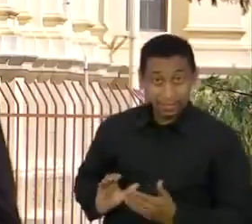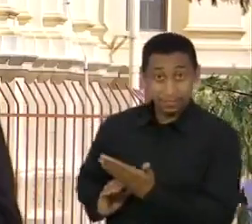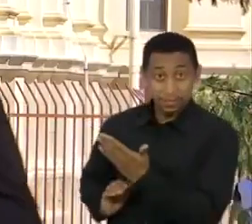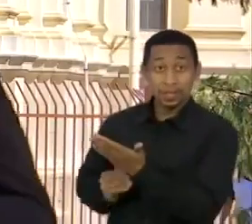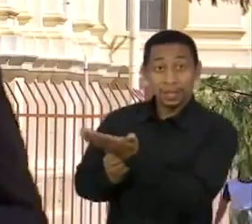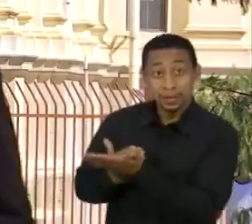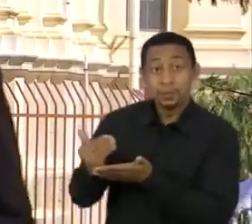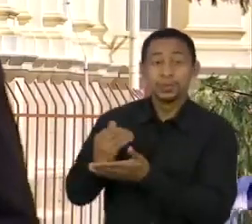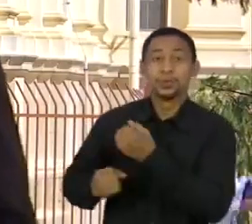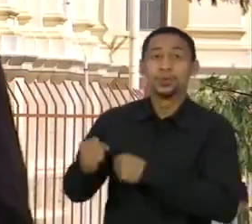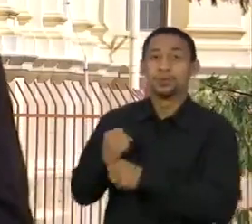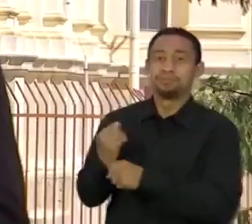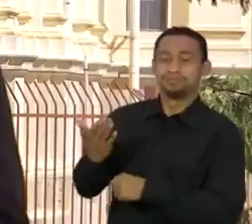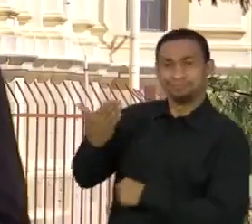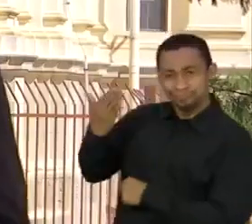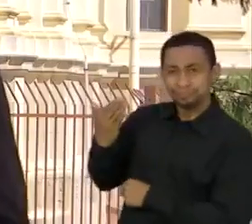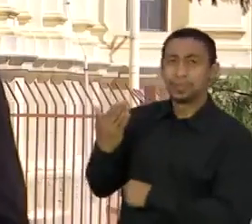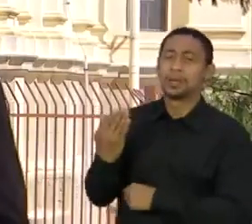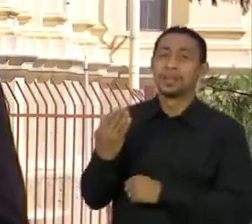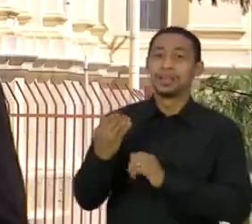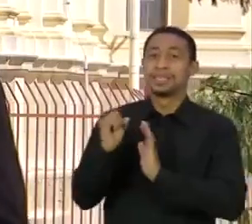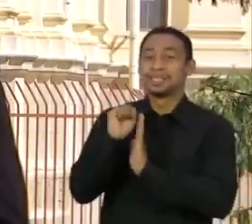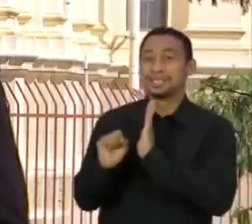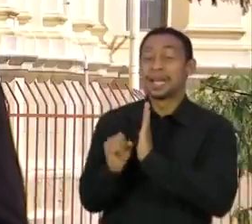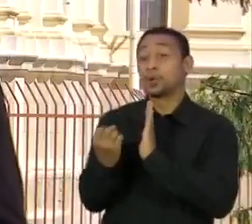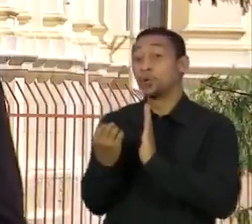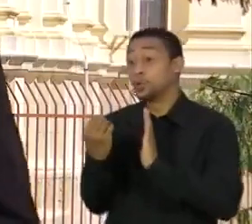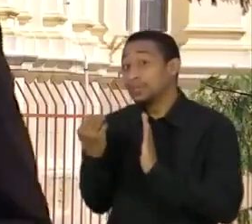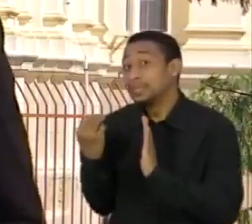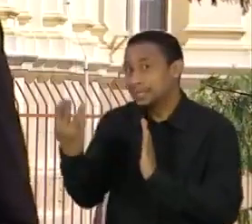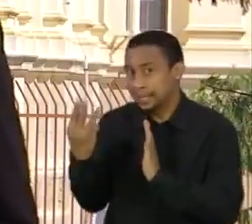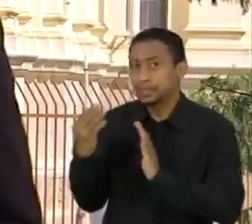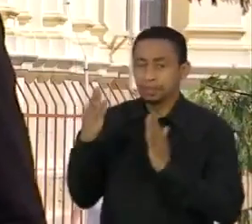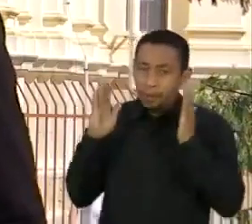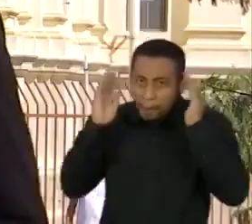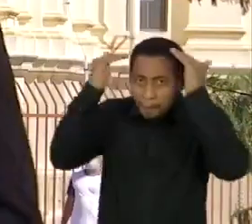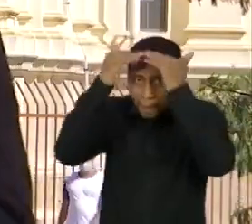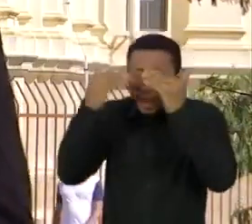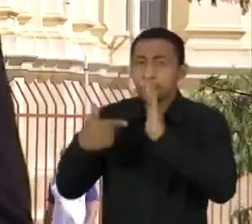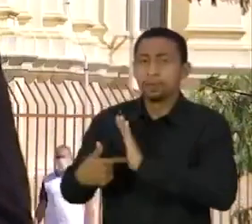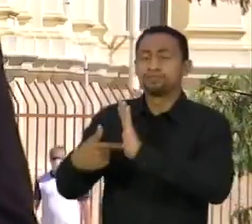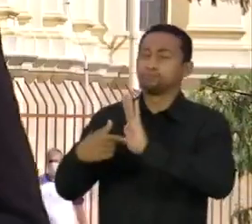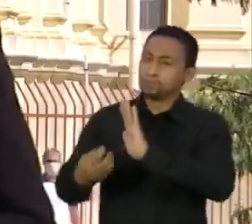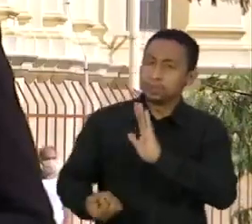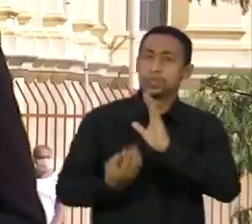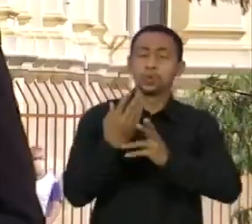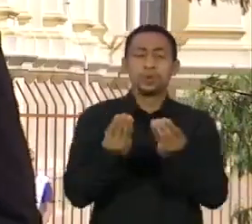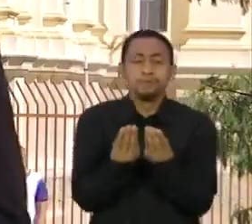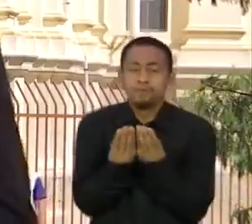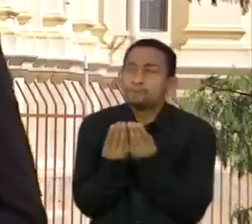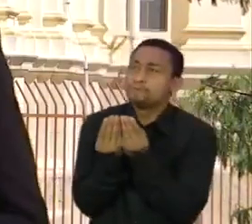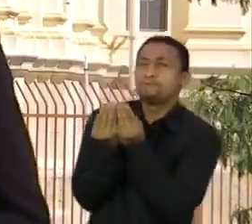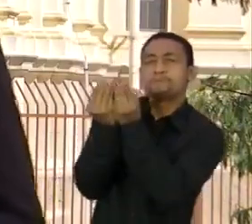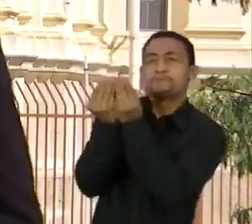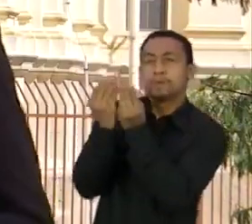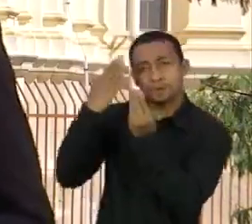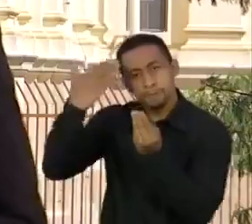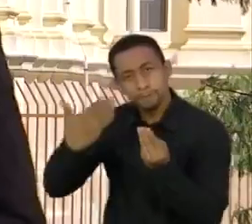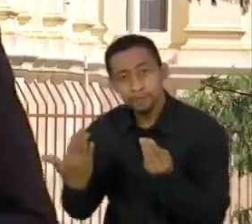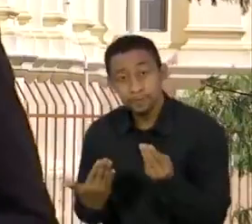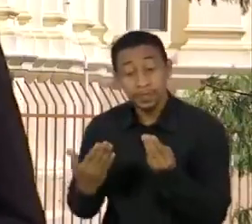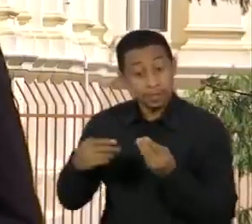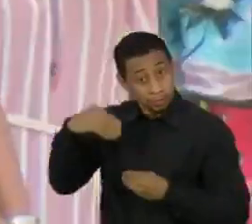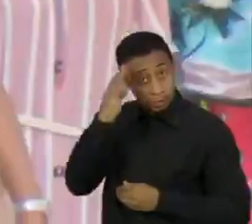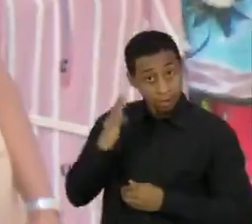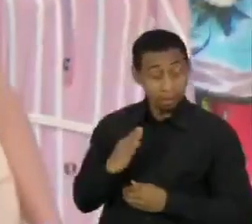pelo Papa Urbano IV. Nela, os cristãos reforçam a importância da Eucaristia. E no Brasil, em tempos normais, costuma ser